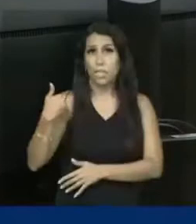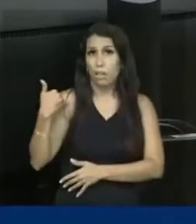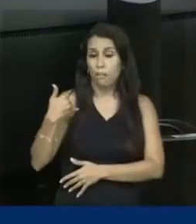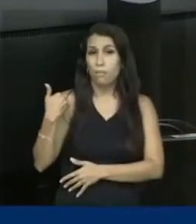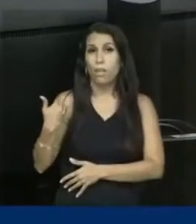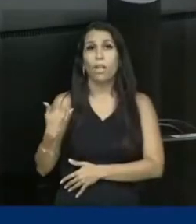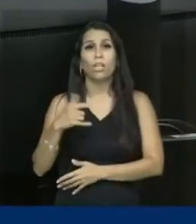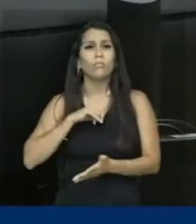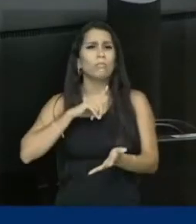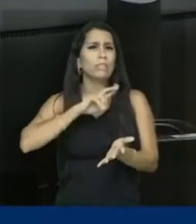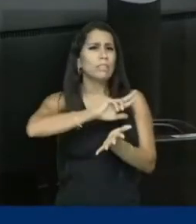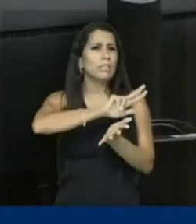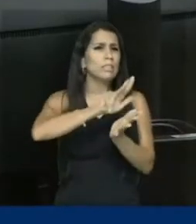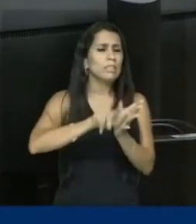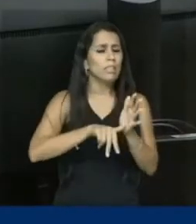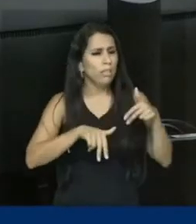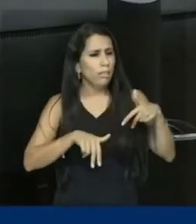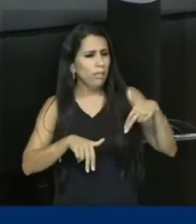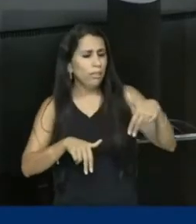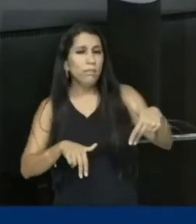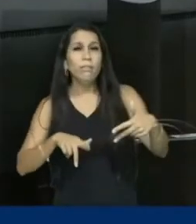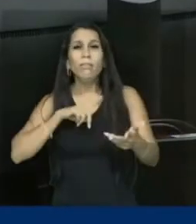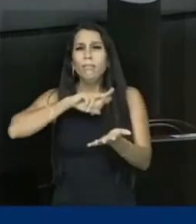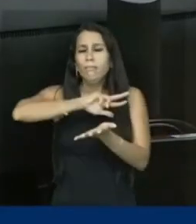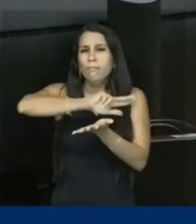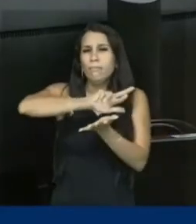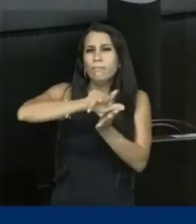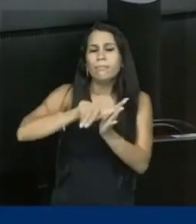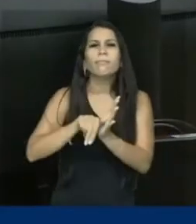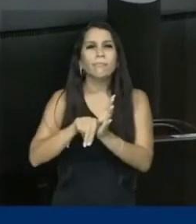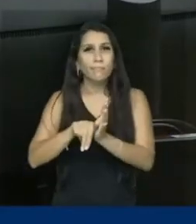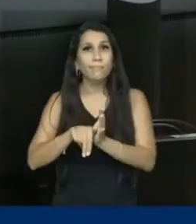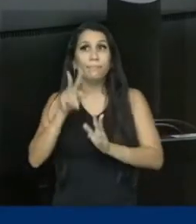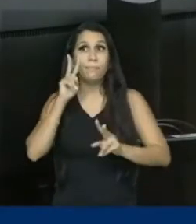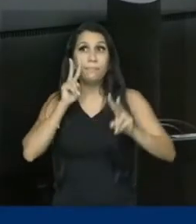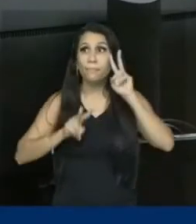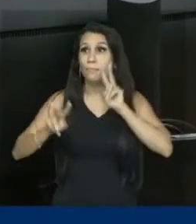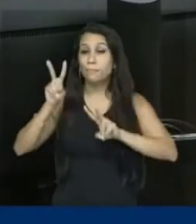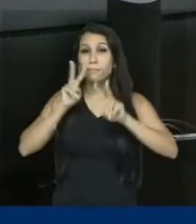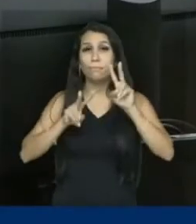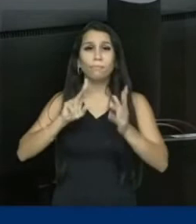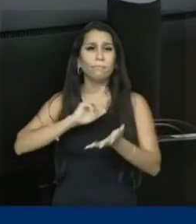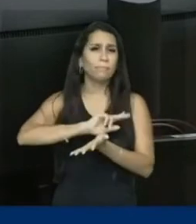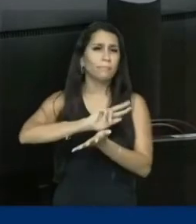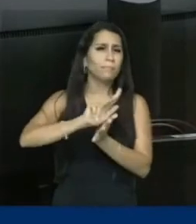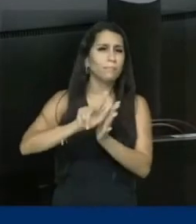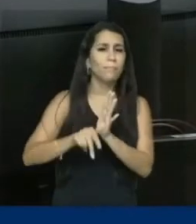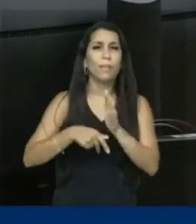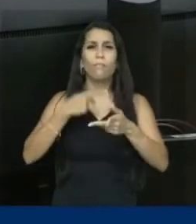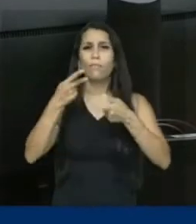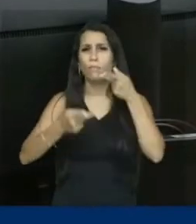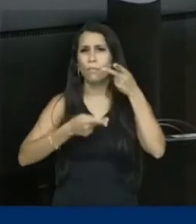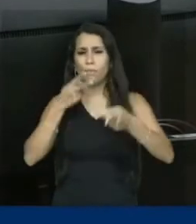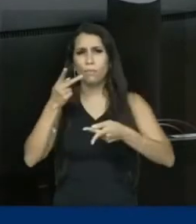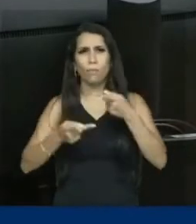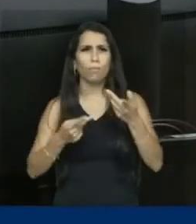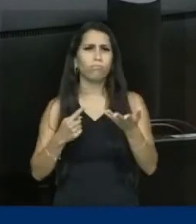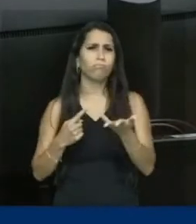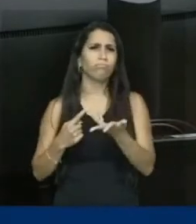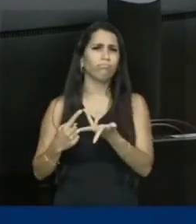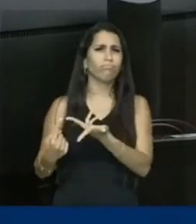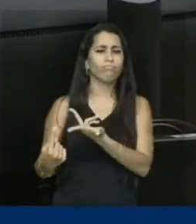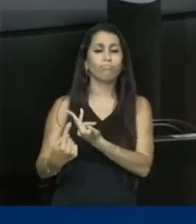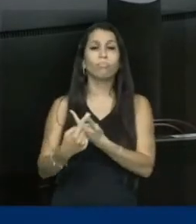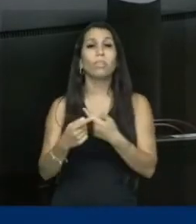com várias formas de andar, com várias formas de ver, com várias formas de falar, com várias